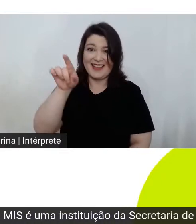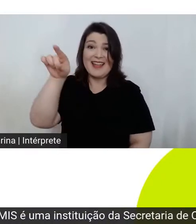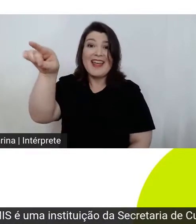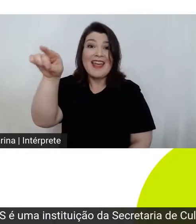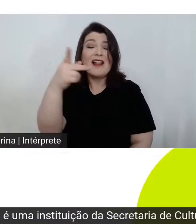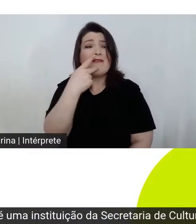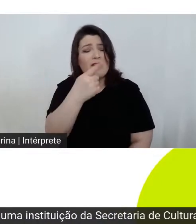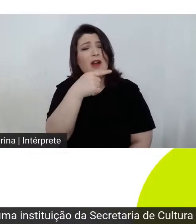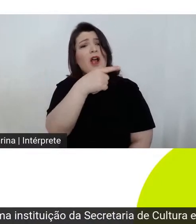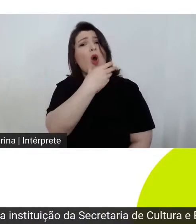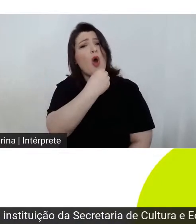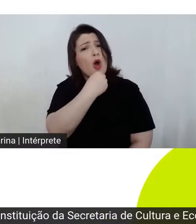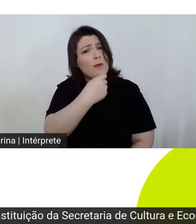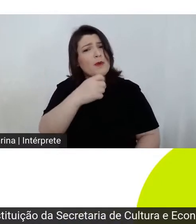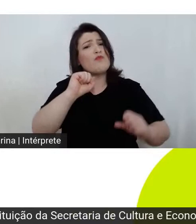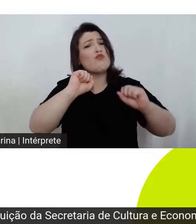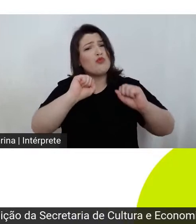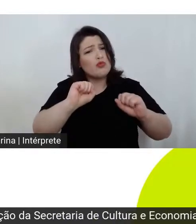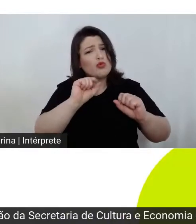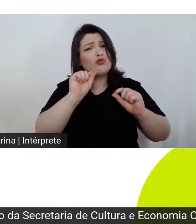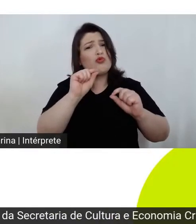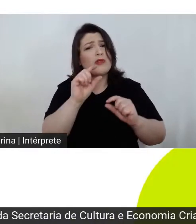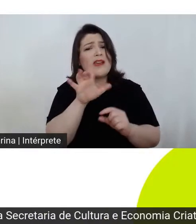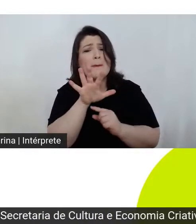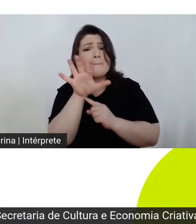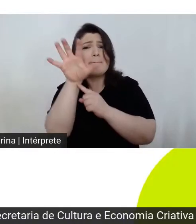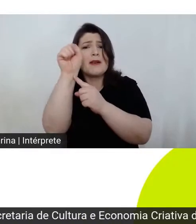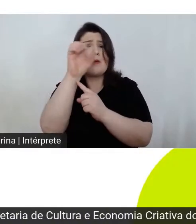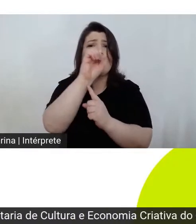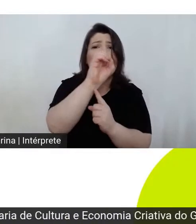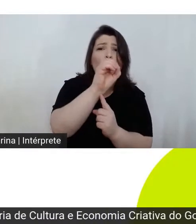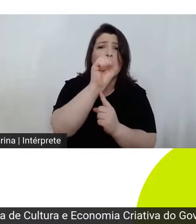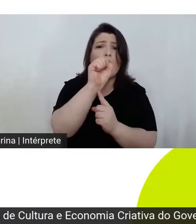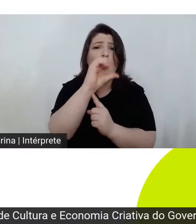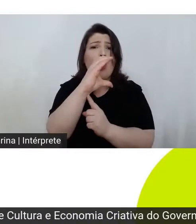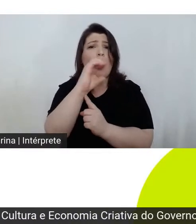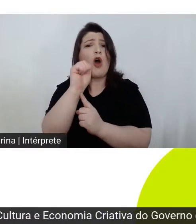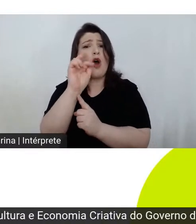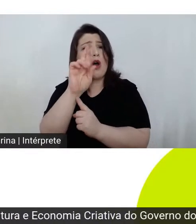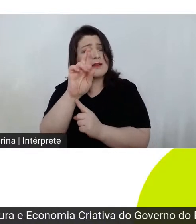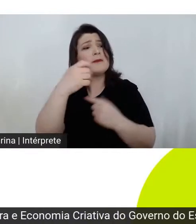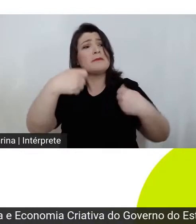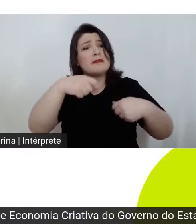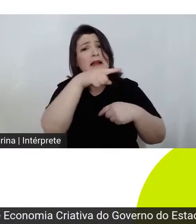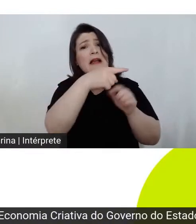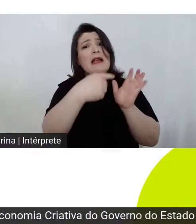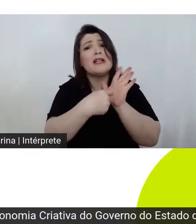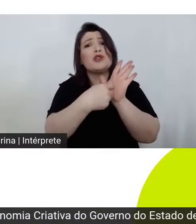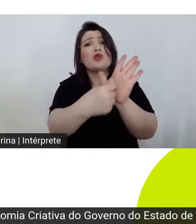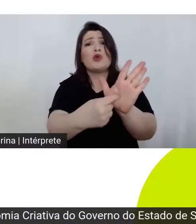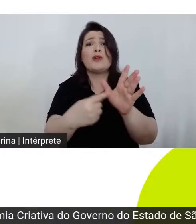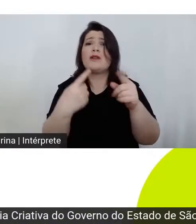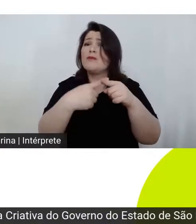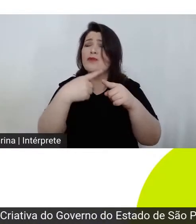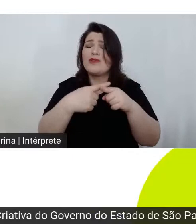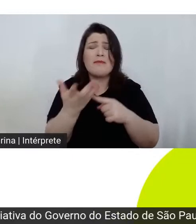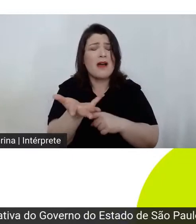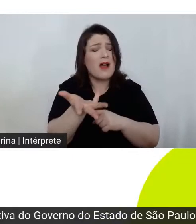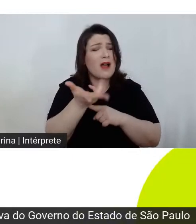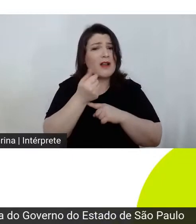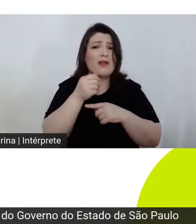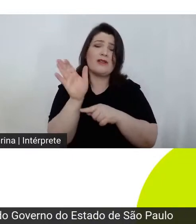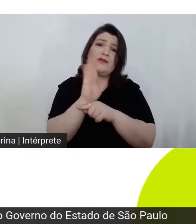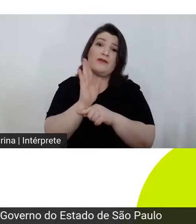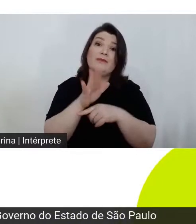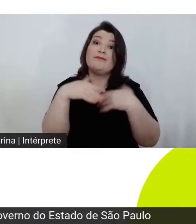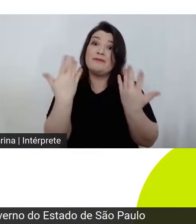filme, e achei que ele merecia vir aqui para ser debatido no ciclo de cinema e